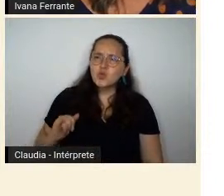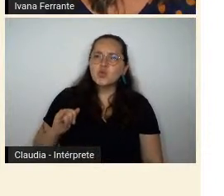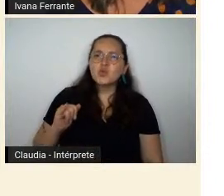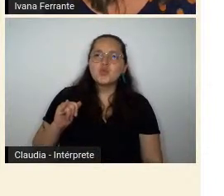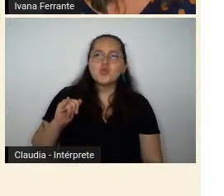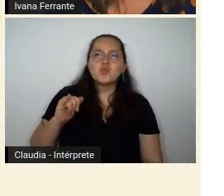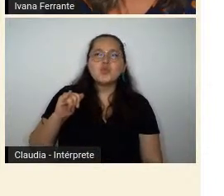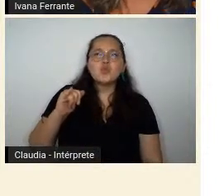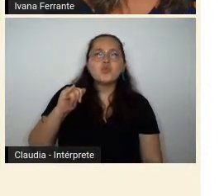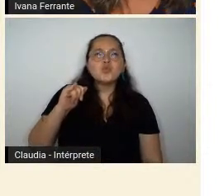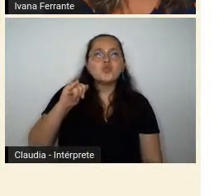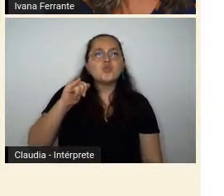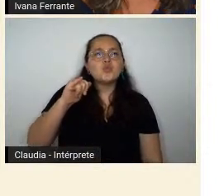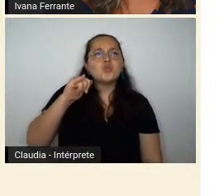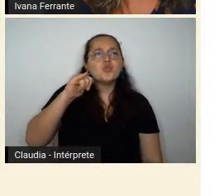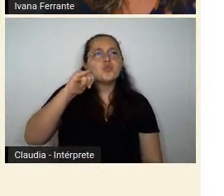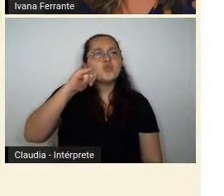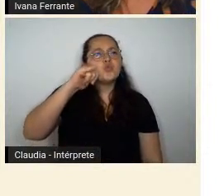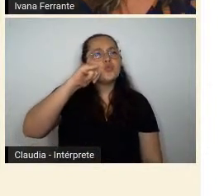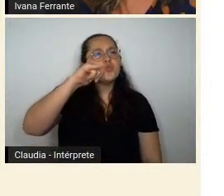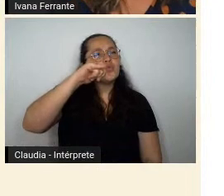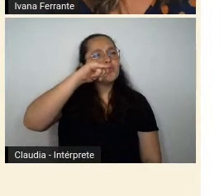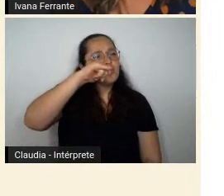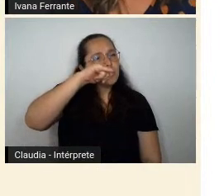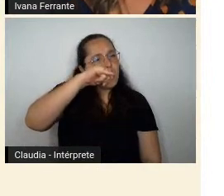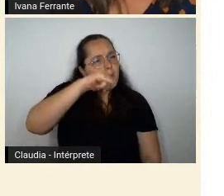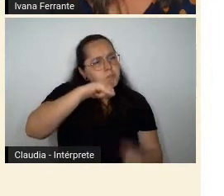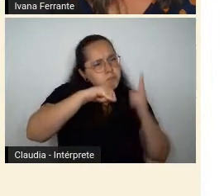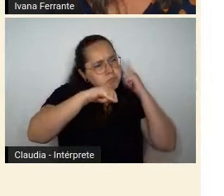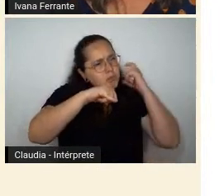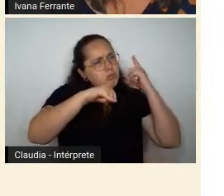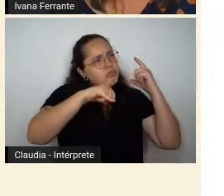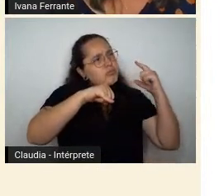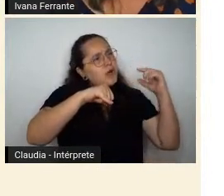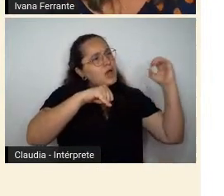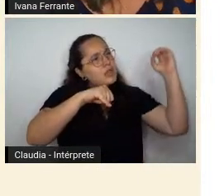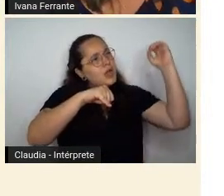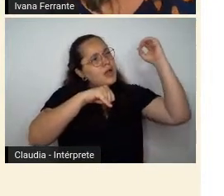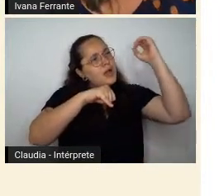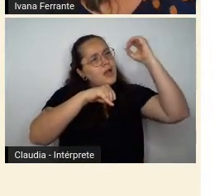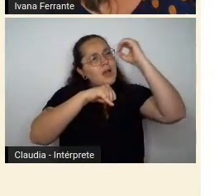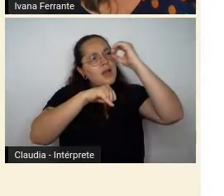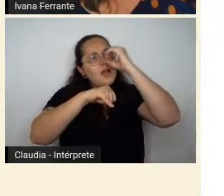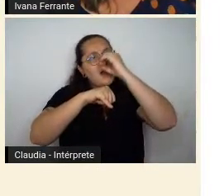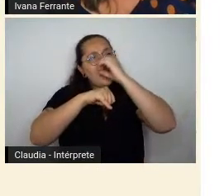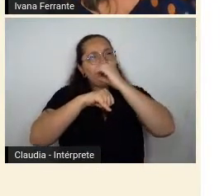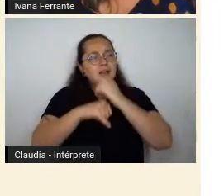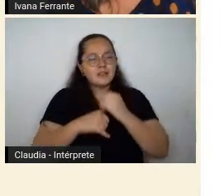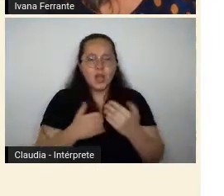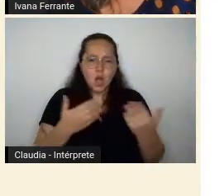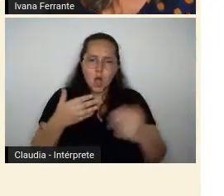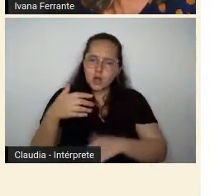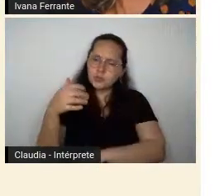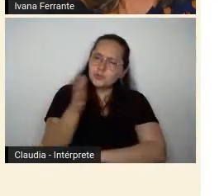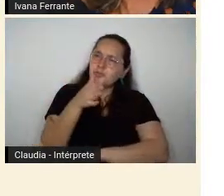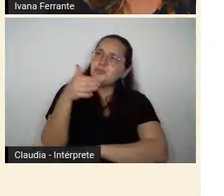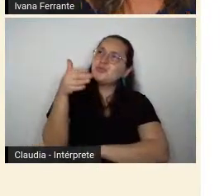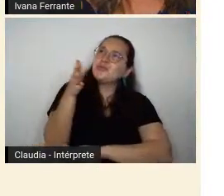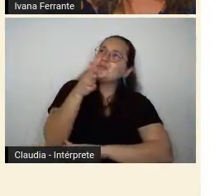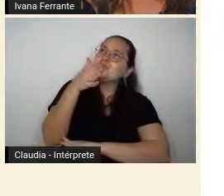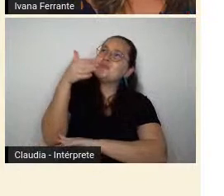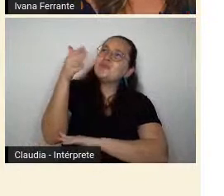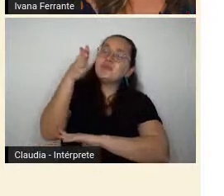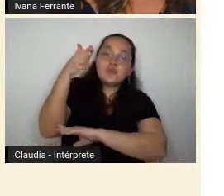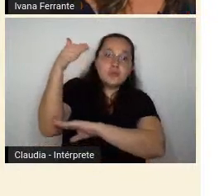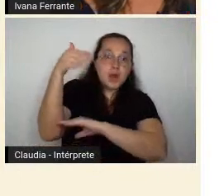tarde clara, grande e sonoro como o sonho humano. Ó bandeiras de audácia, da terra que a